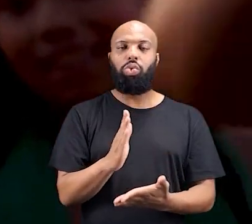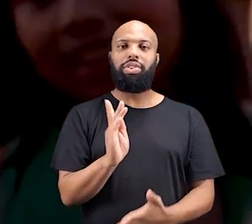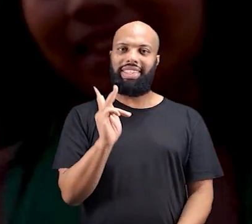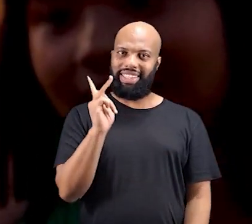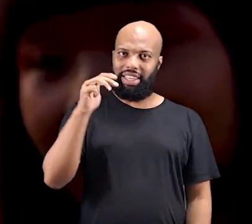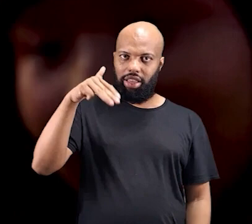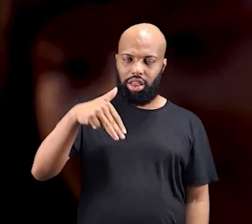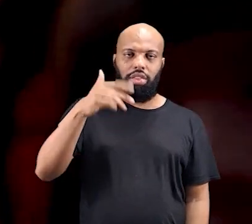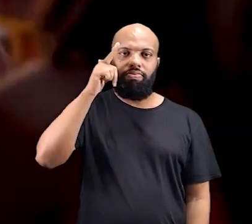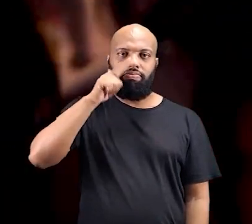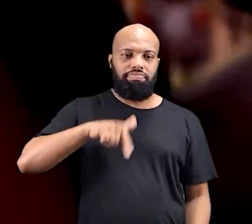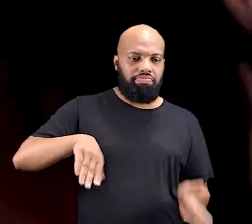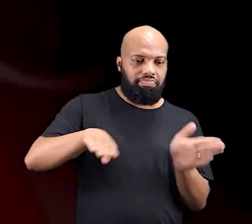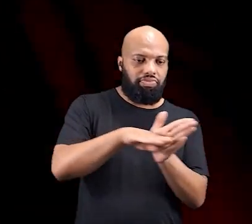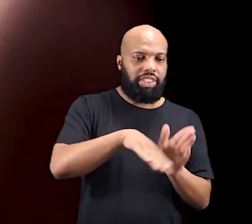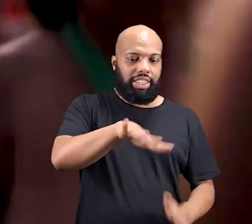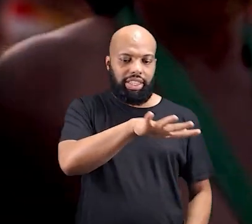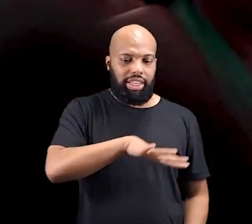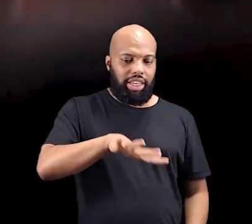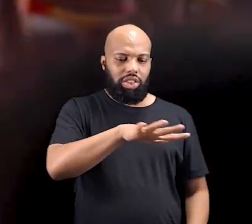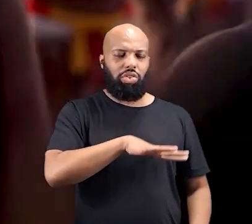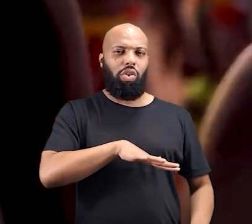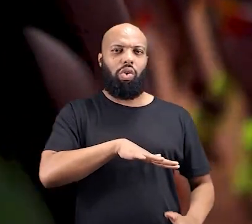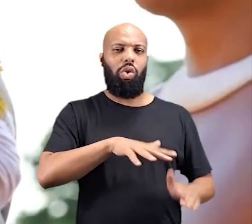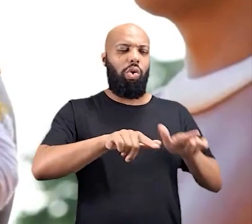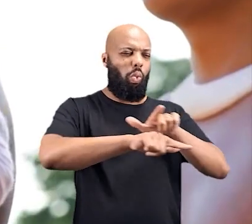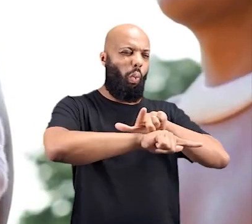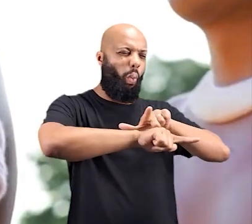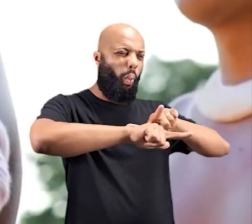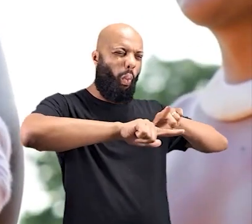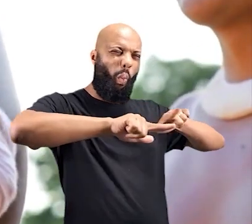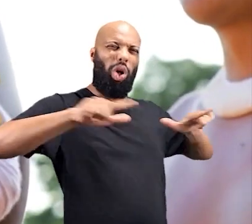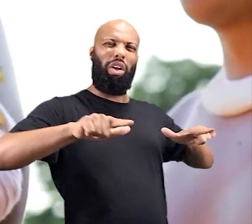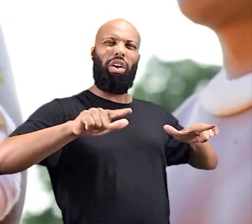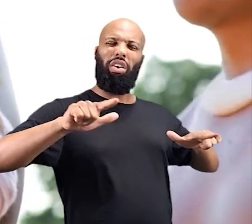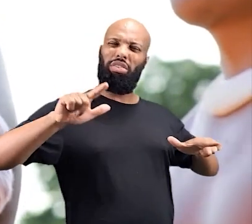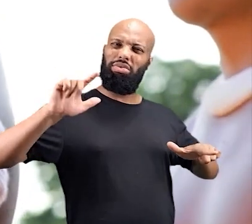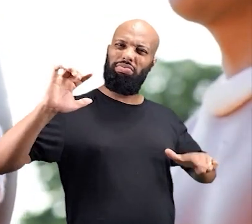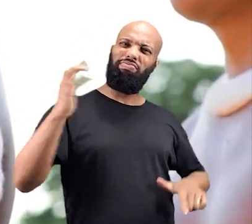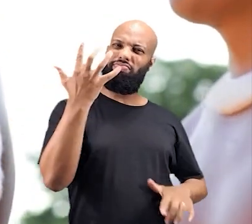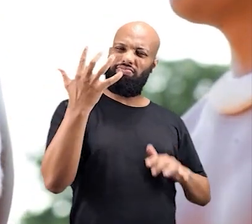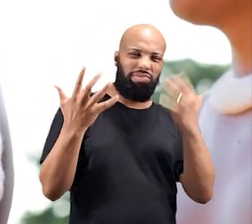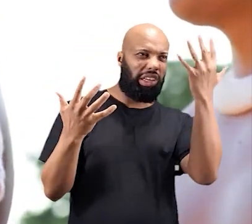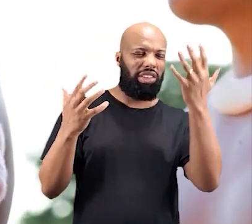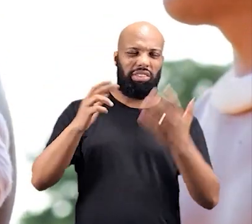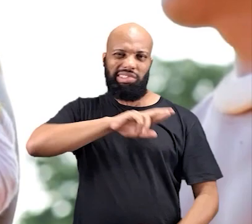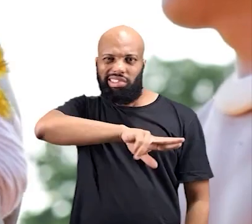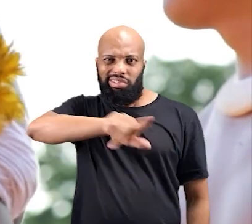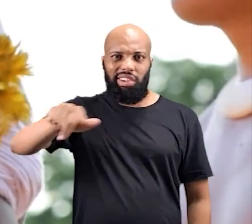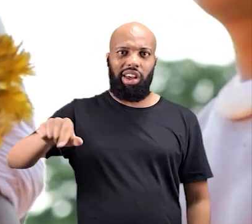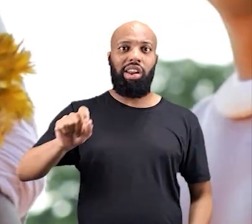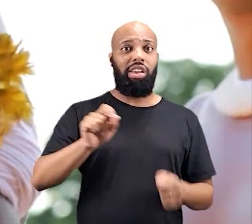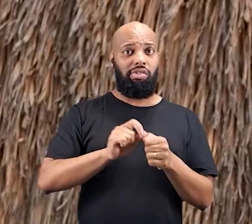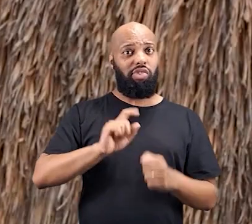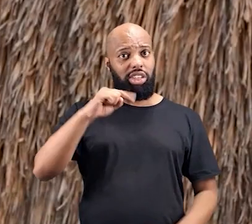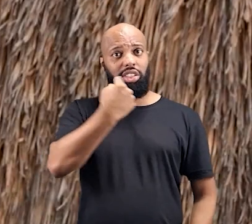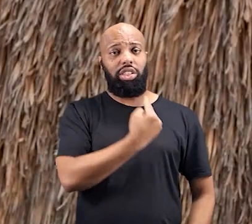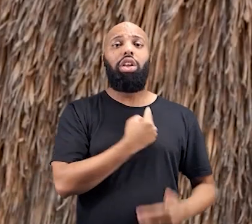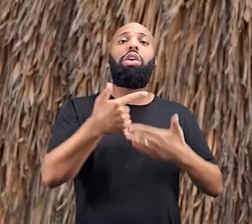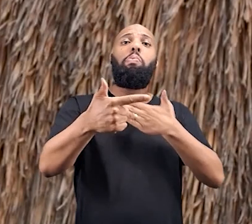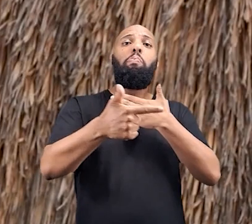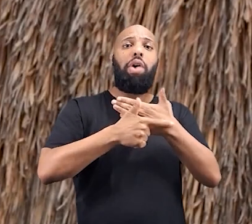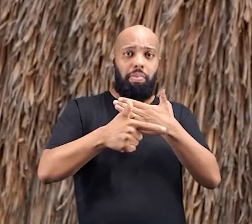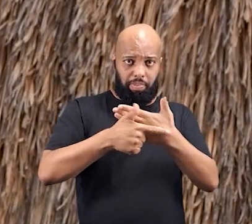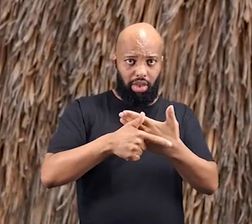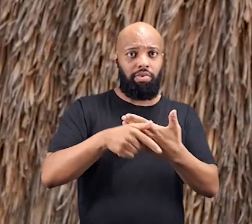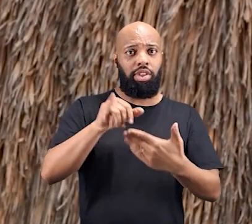Então, a gente tem que fazer a nossa parte mesmo, que esteja acontecendo a destruição lá fora. gente tem que cuidar daqui, porque ninguém